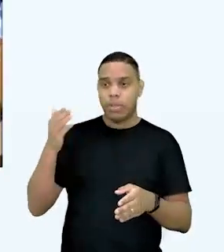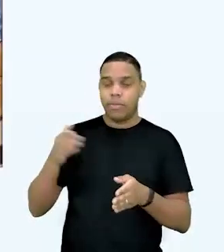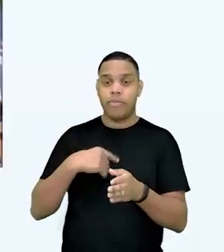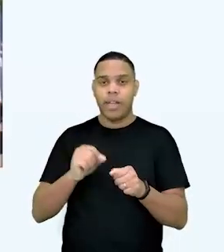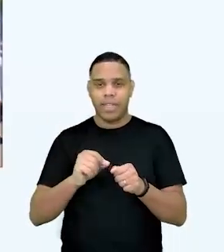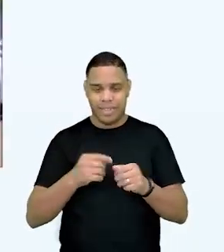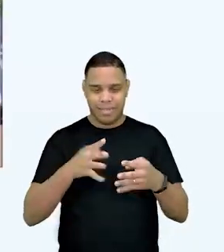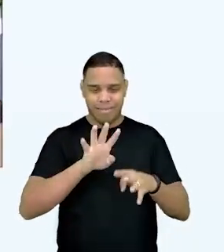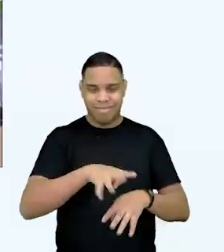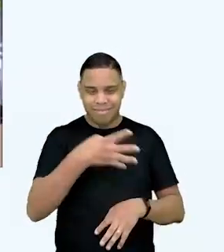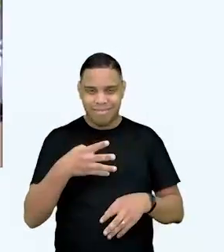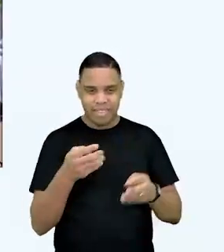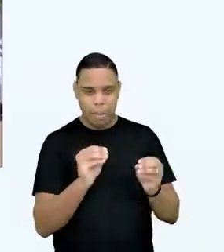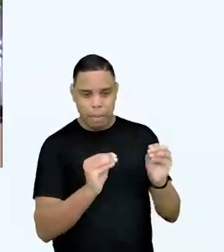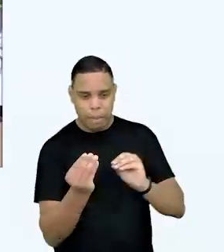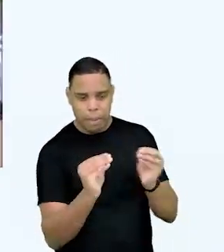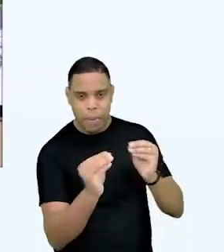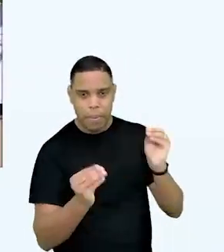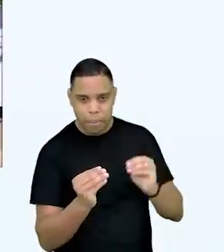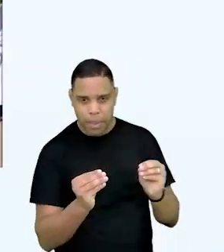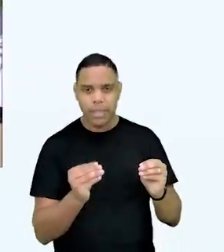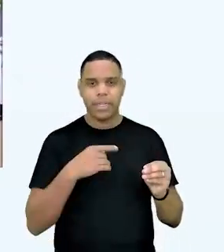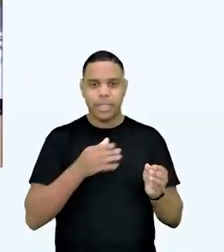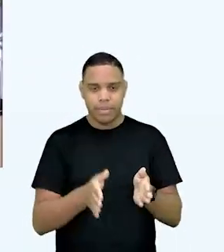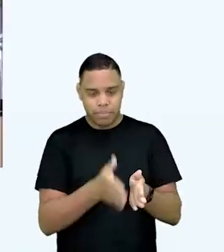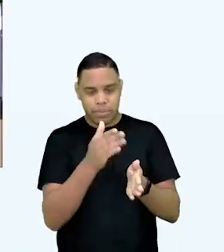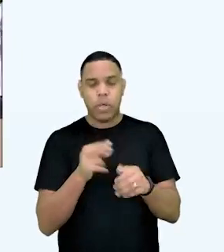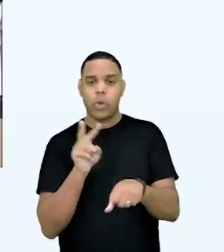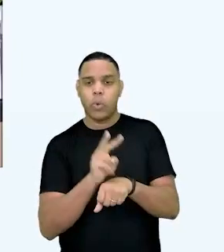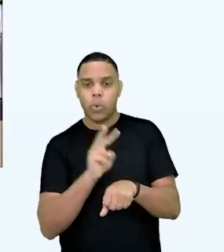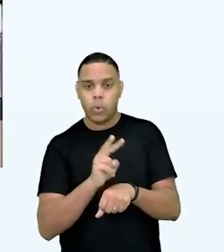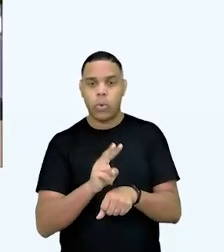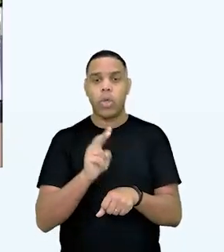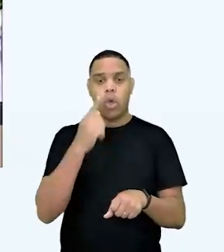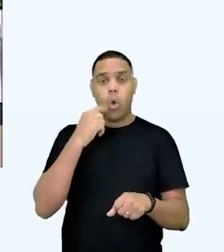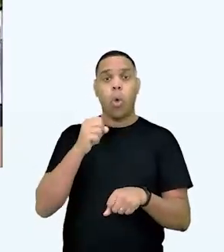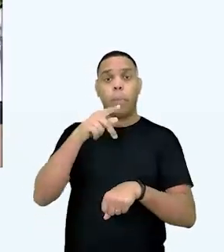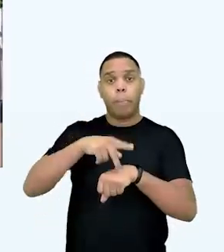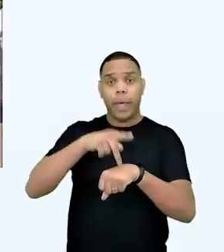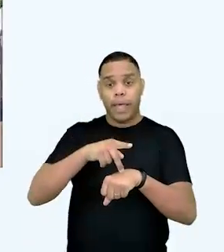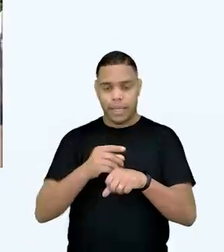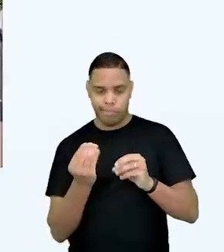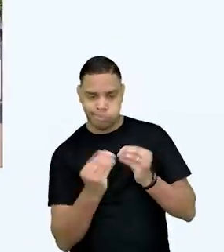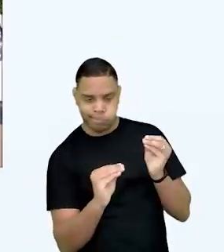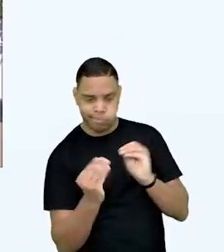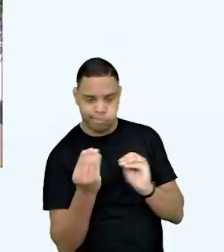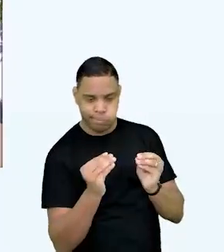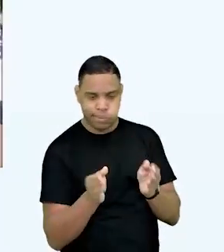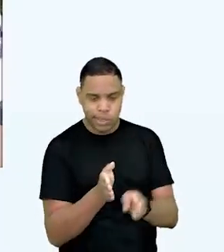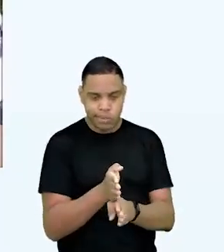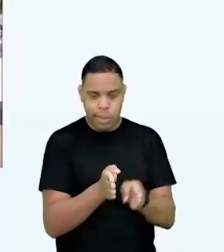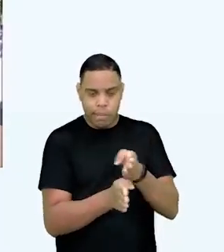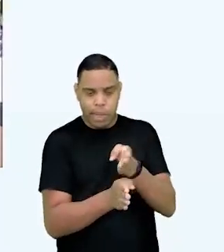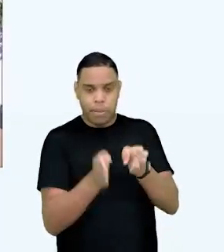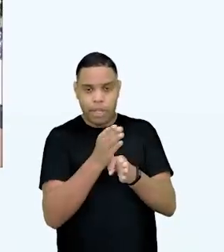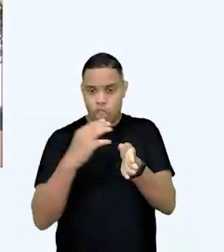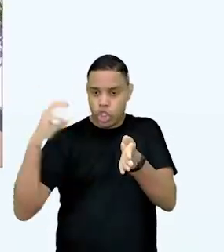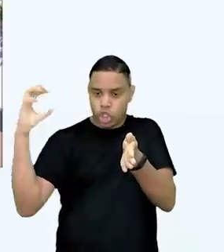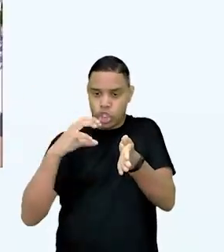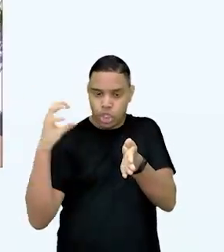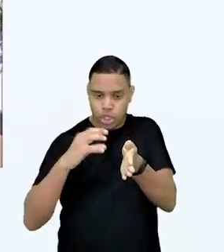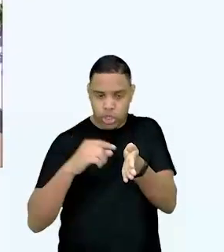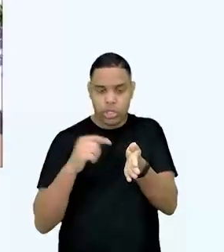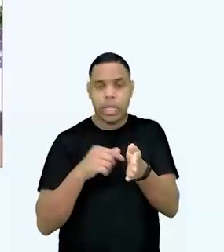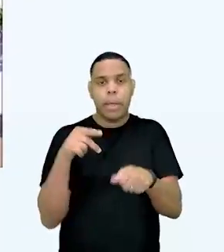faz mosaico, foi fora, até uma certa altura para proteger, ou sobe de pedra mesmo. Essa parede que vai receber mais chuva